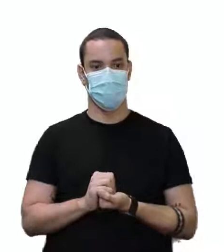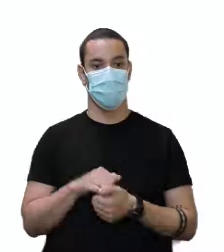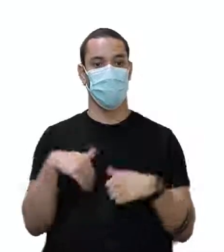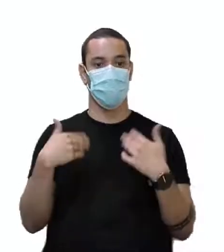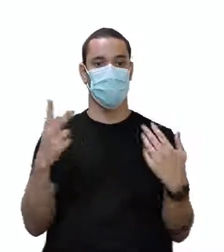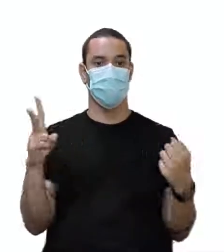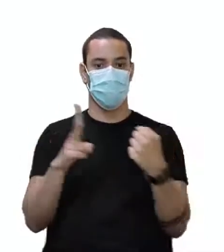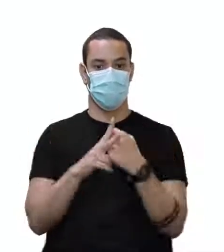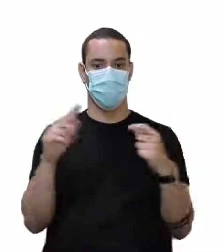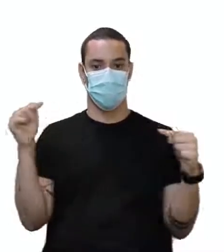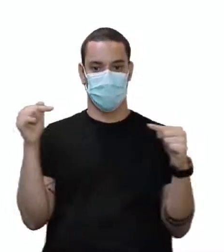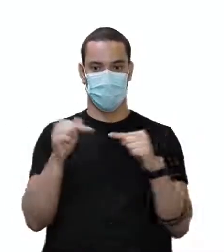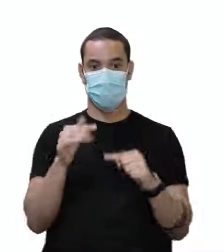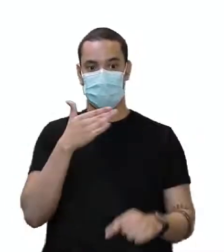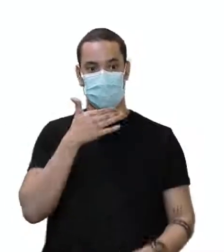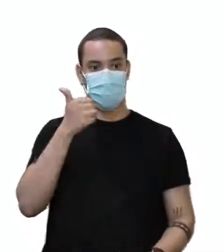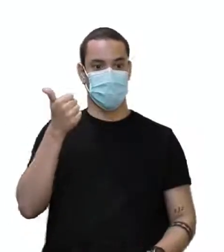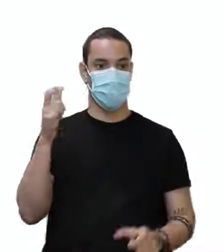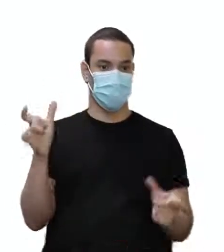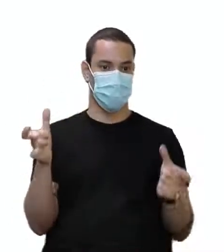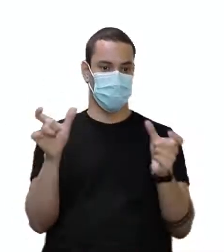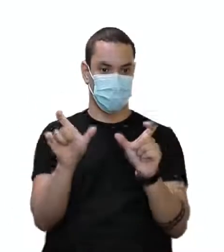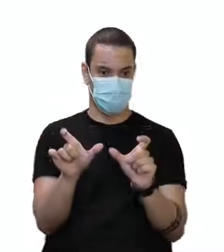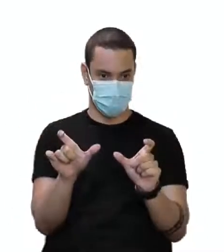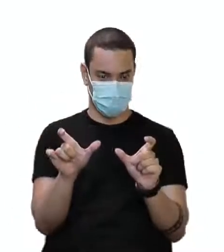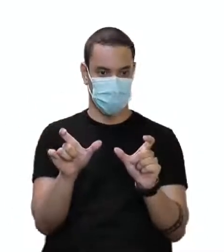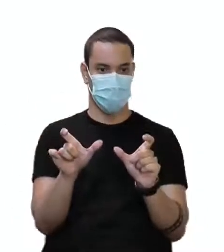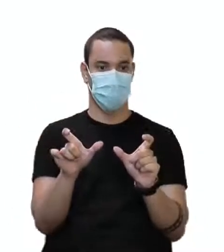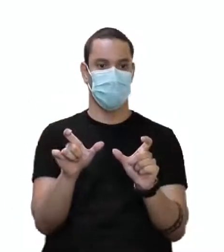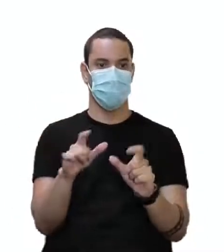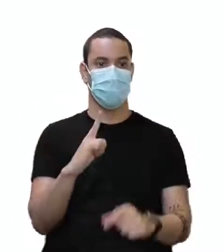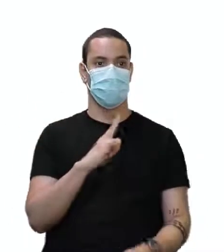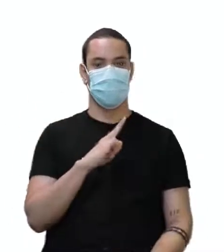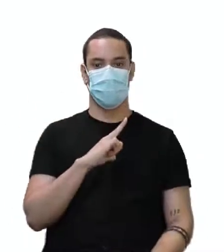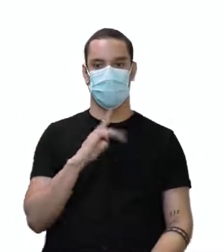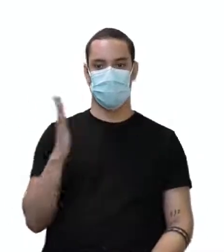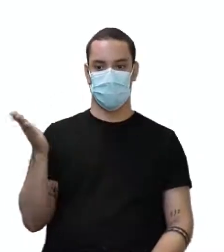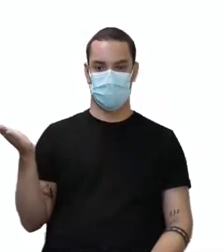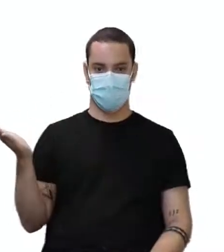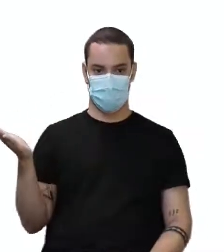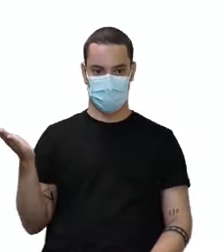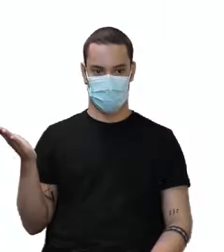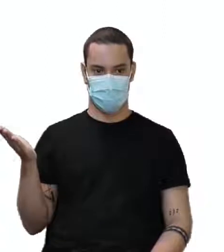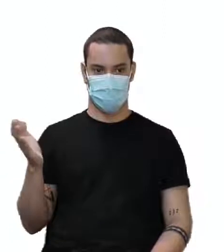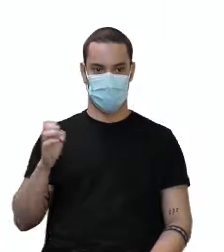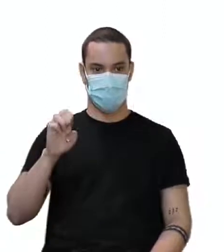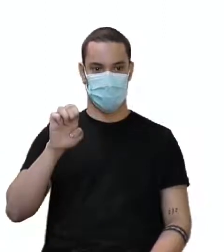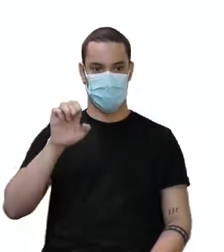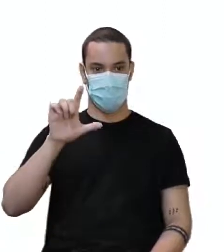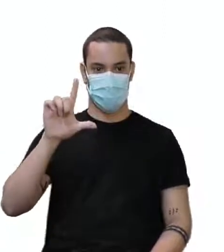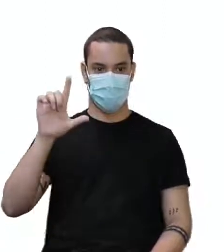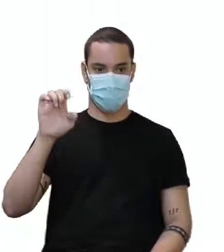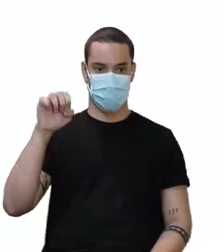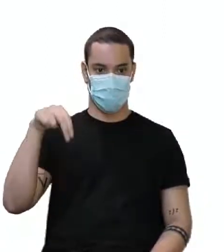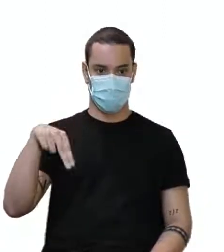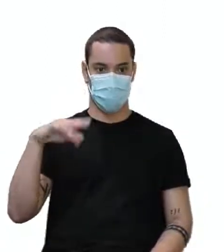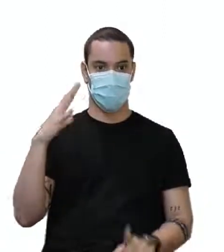a forma verbal melhor completa a frase abaixo? Eu tenho aqui a palavra Ellen como sujeito.